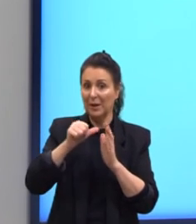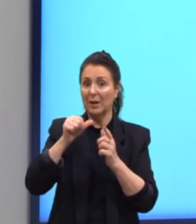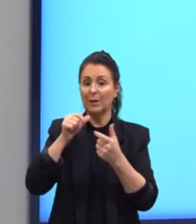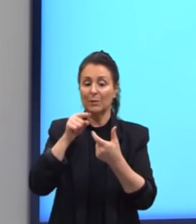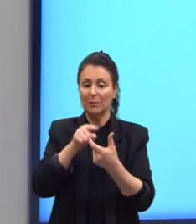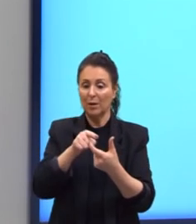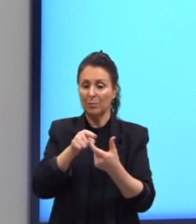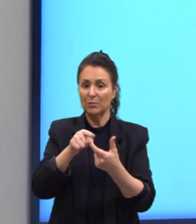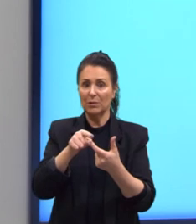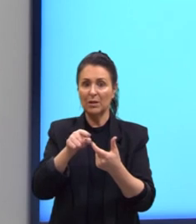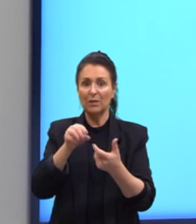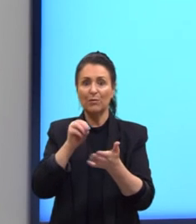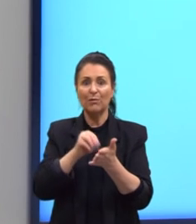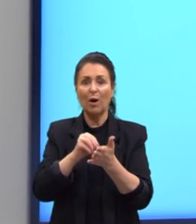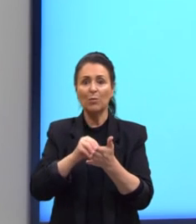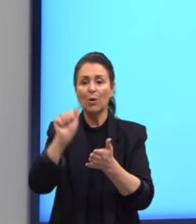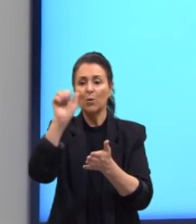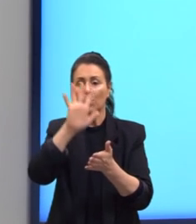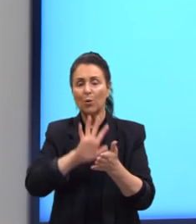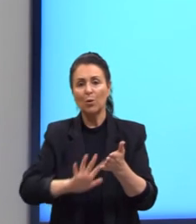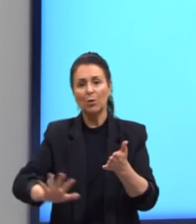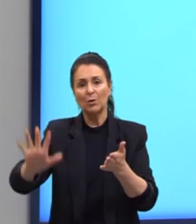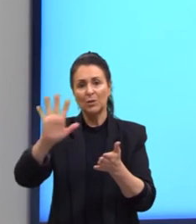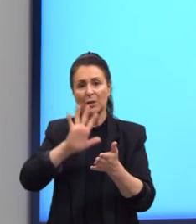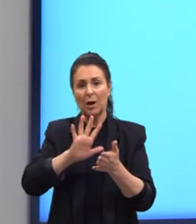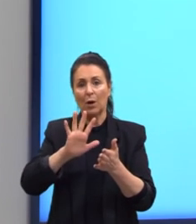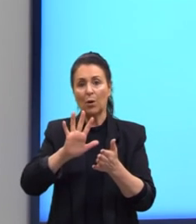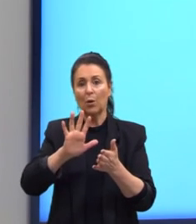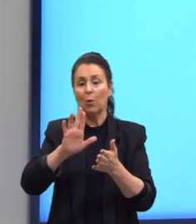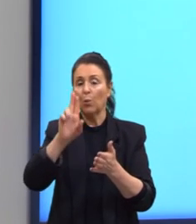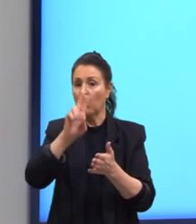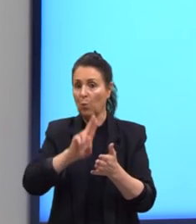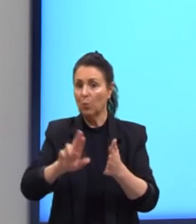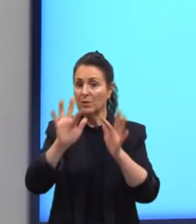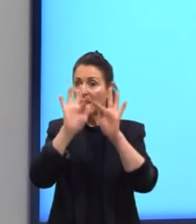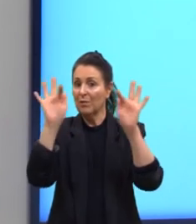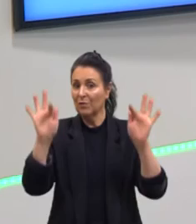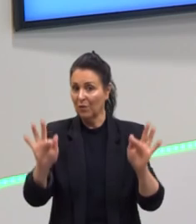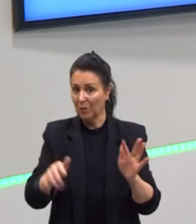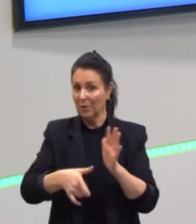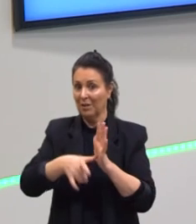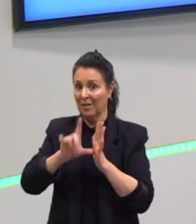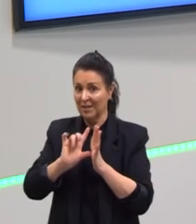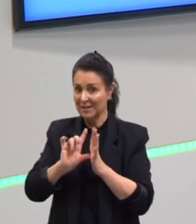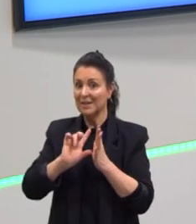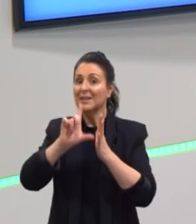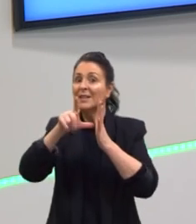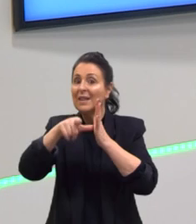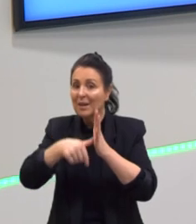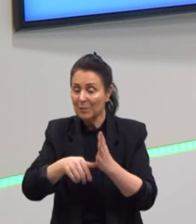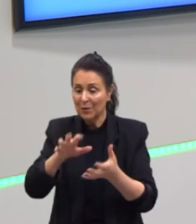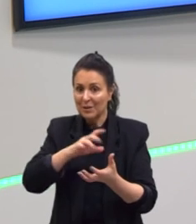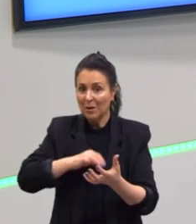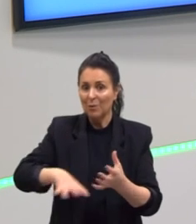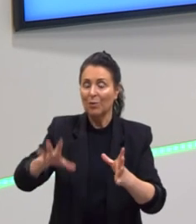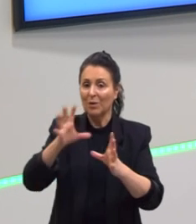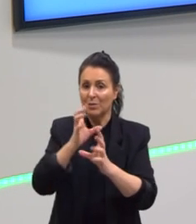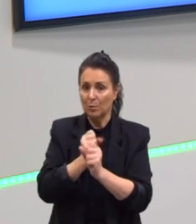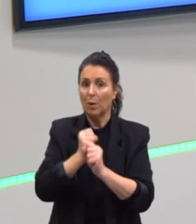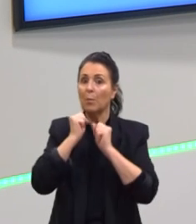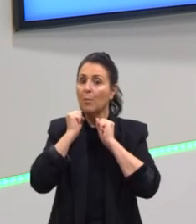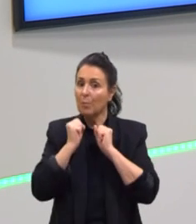não tem o termo geral então primeiro eu aplico na fórmula anterior e depois calculo a soma tá pode acontecer